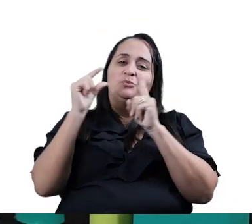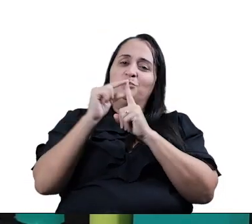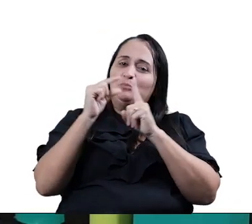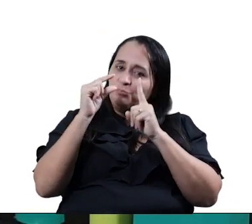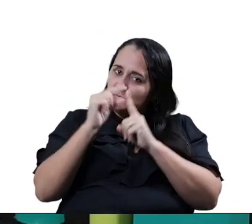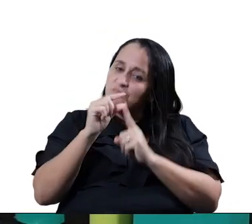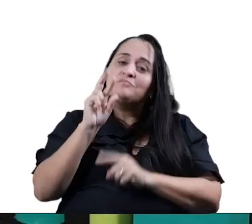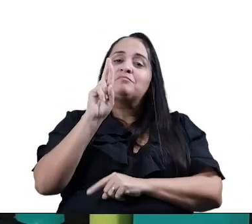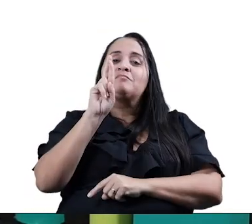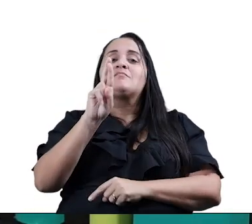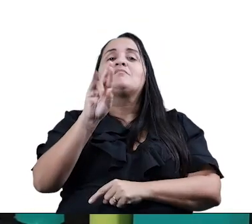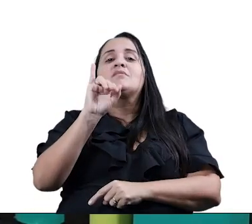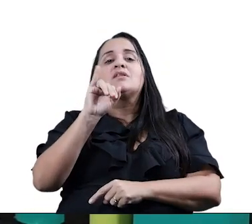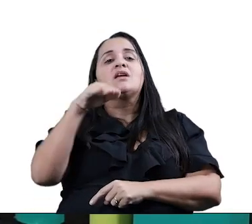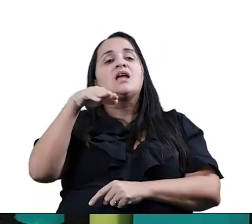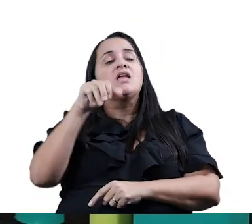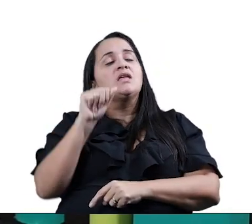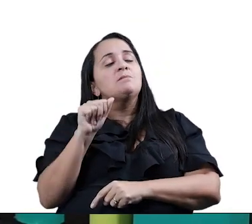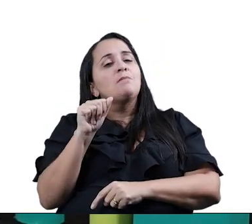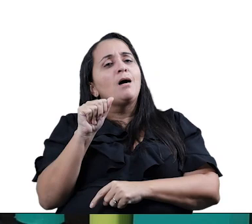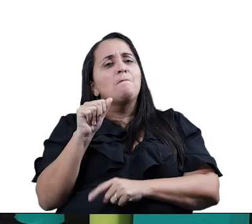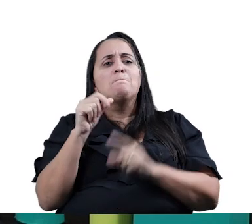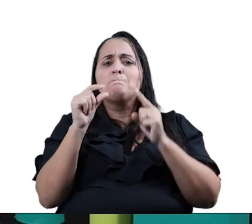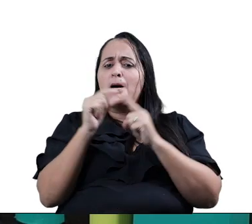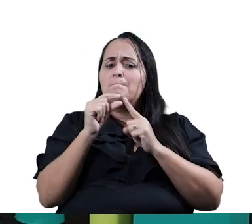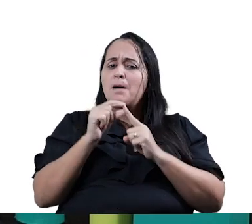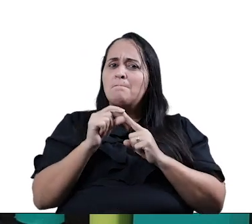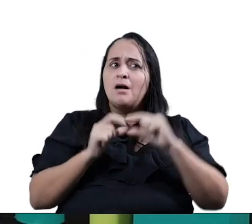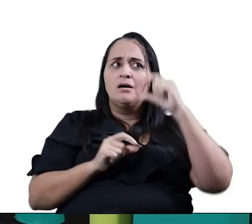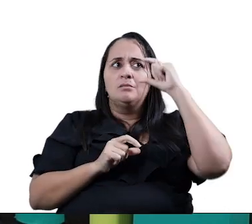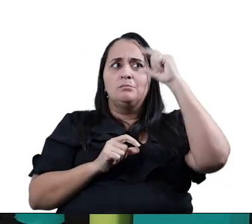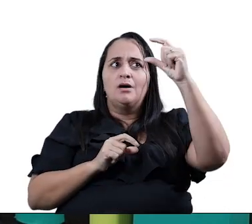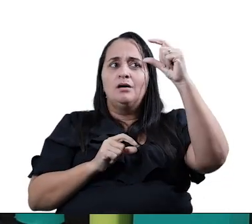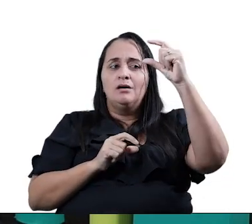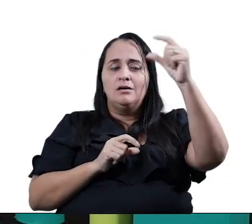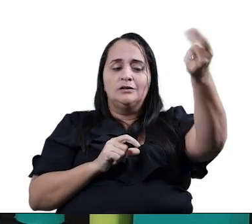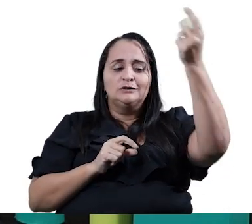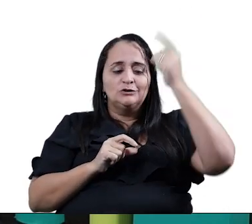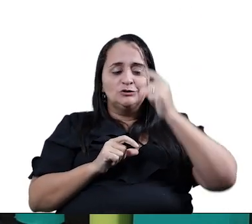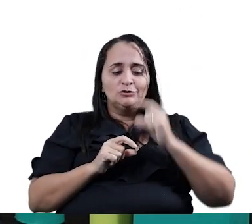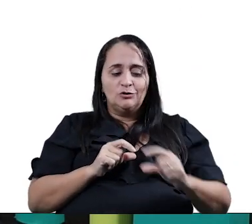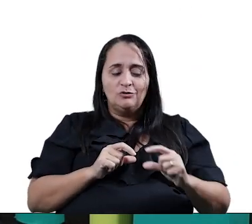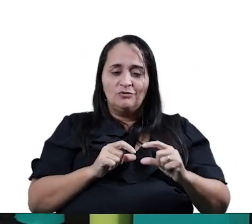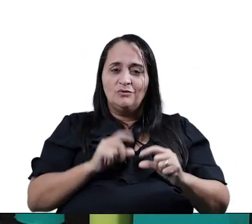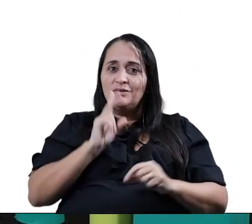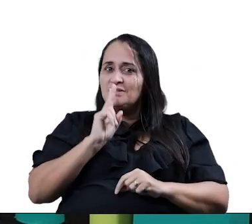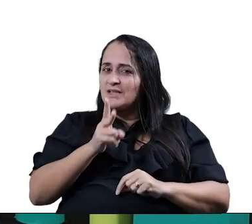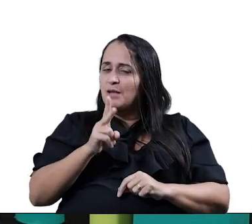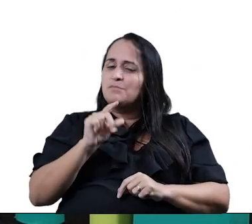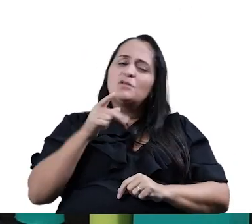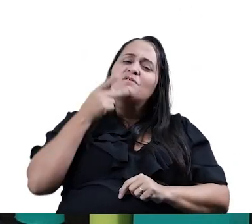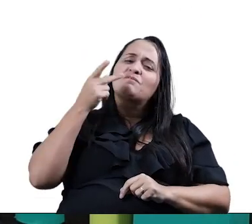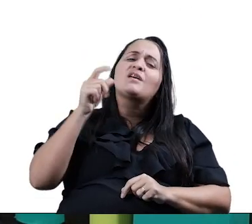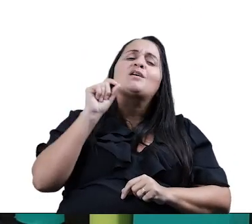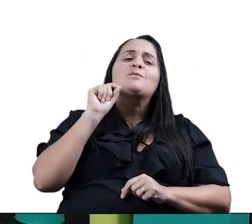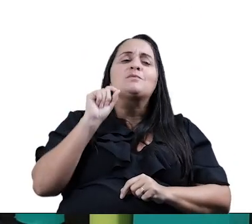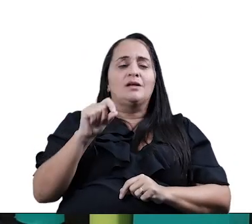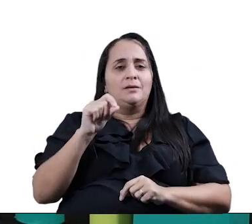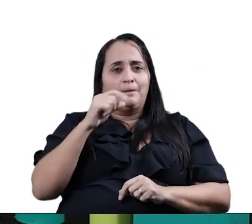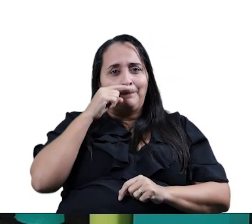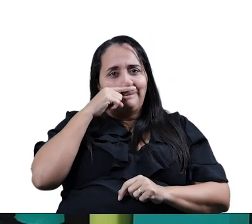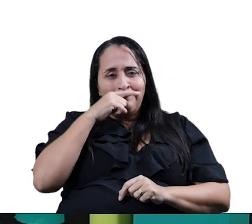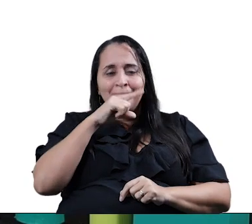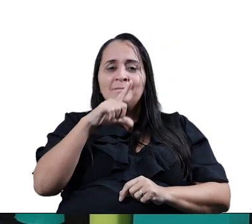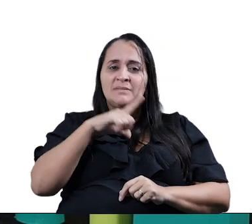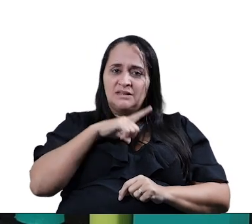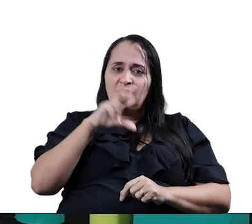refrão Que toda vez que a gente canta uma estrofe aqui Desse verso, dessa música